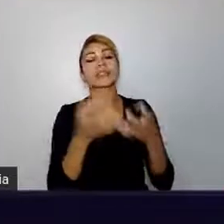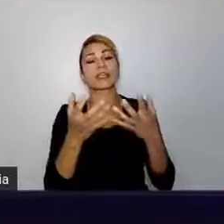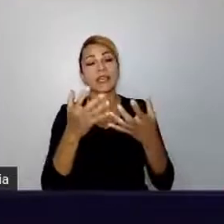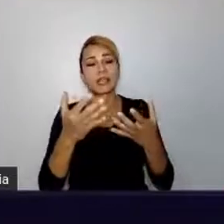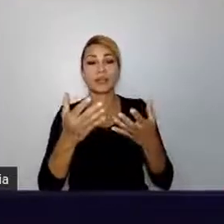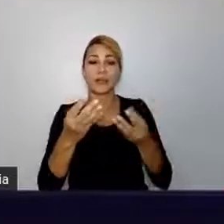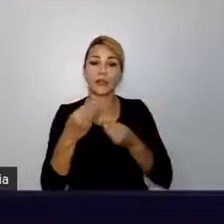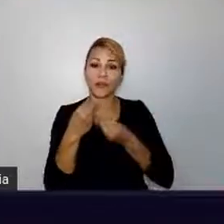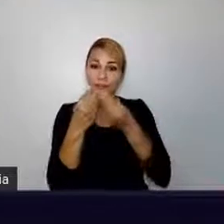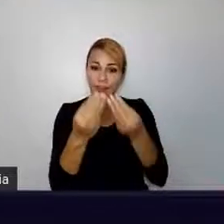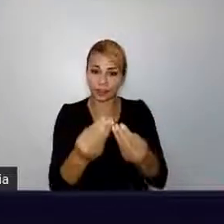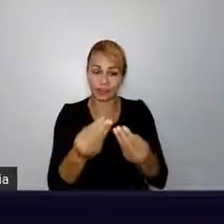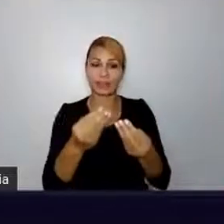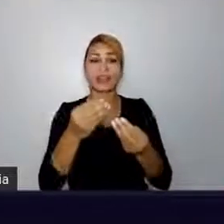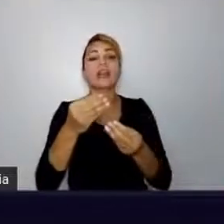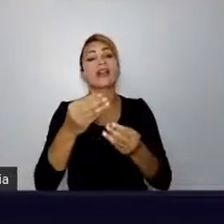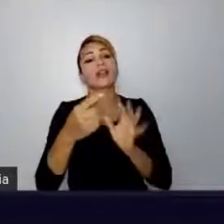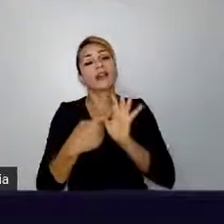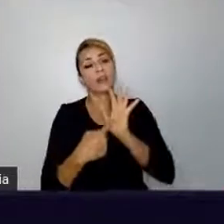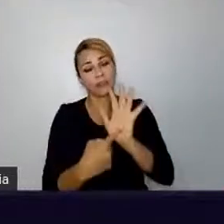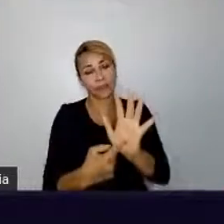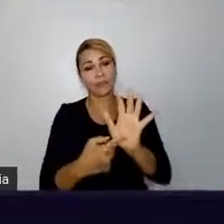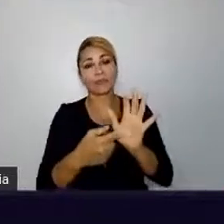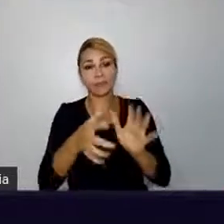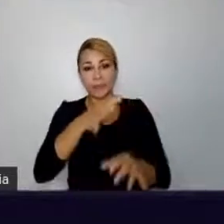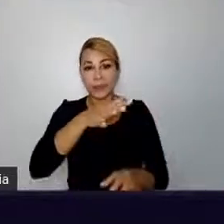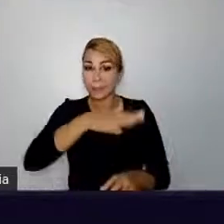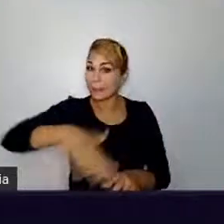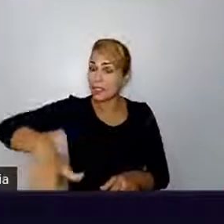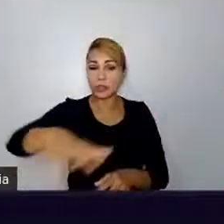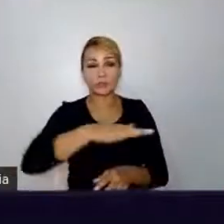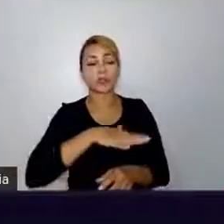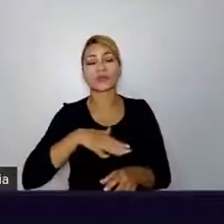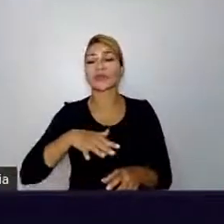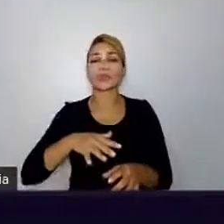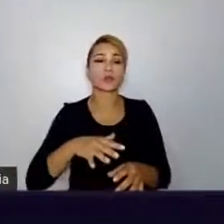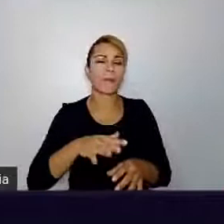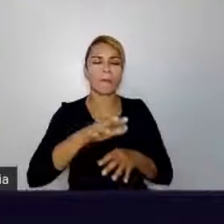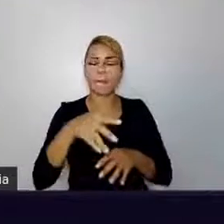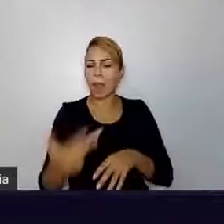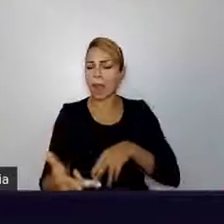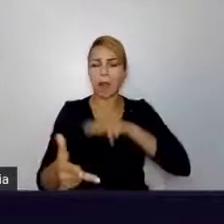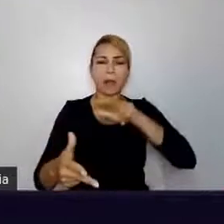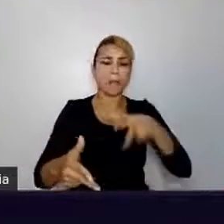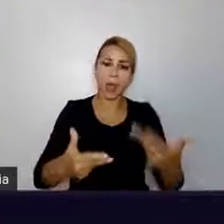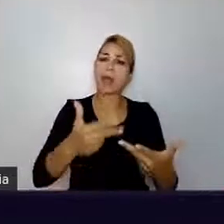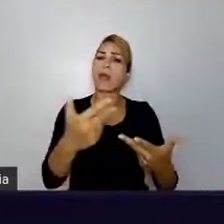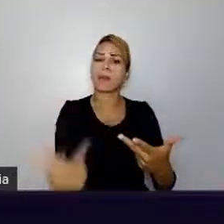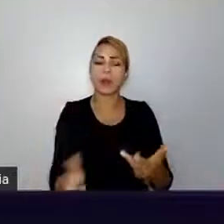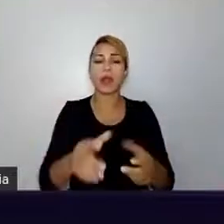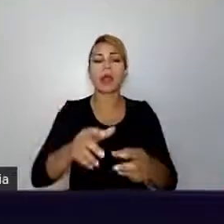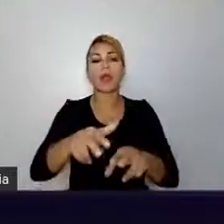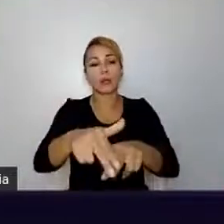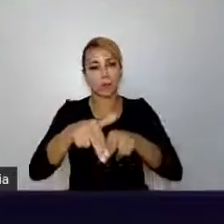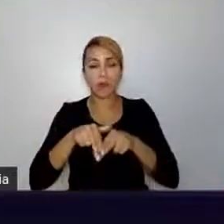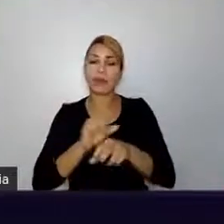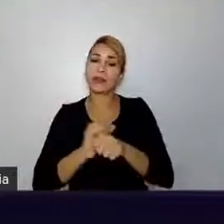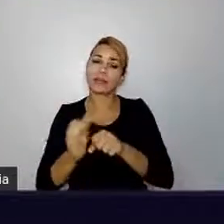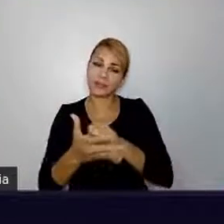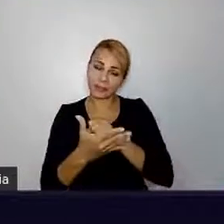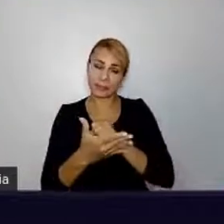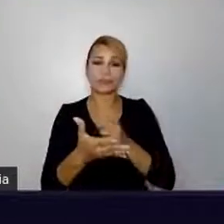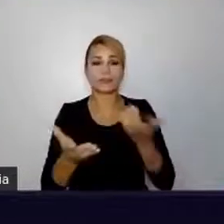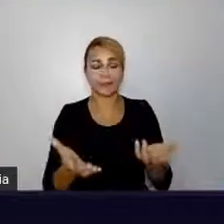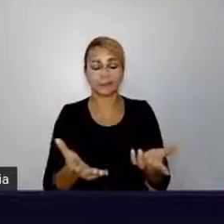Esse ano ele não foi fácil. Ele foi um ano que fez muitas vítimas. E eu acredito que todo mundo aqui